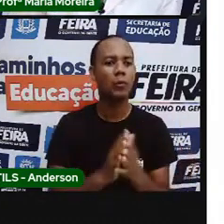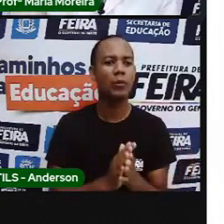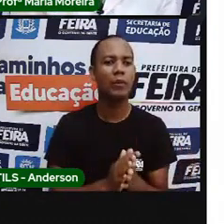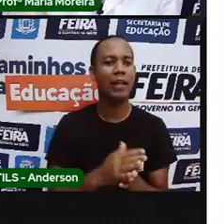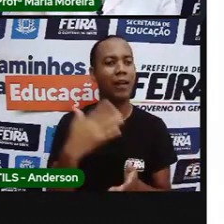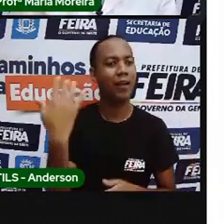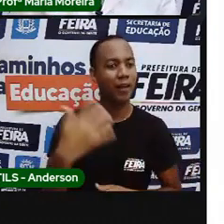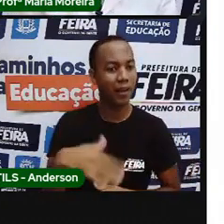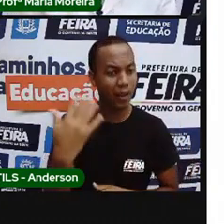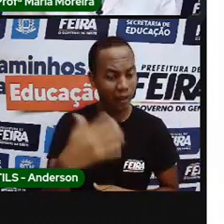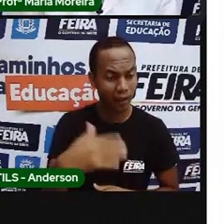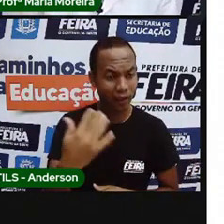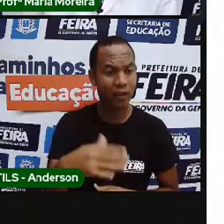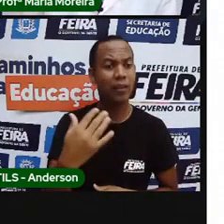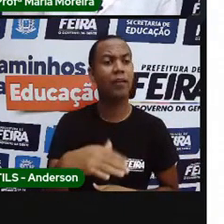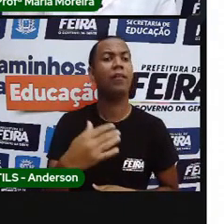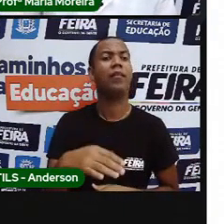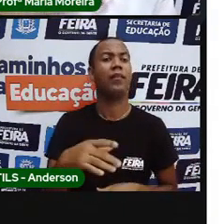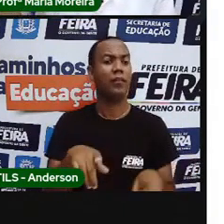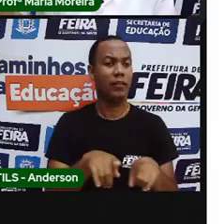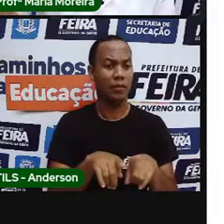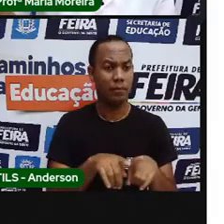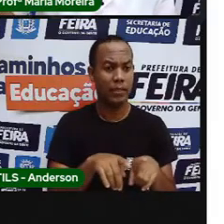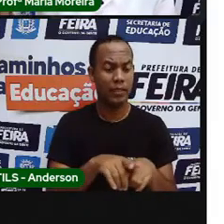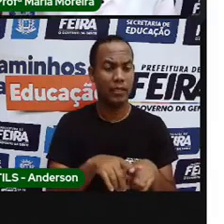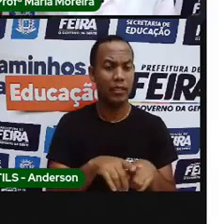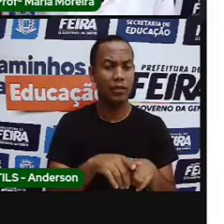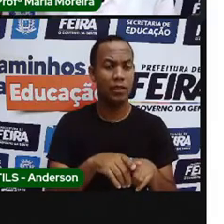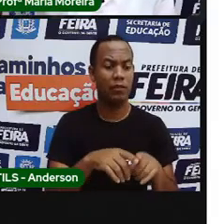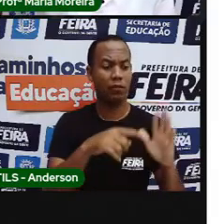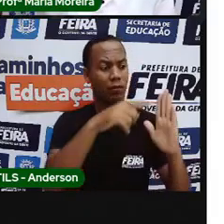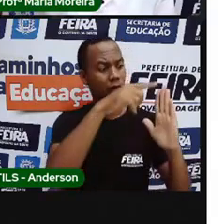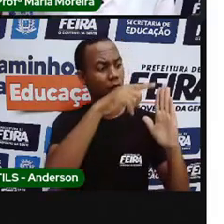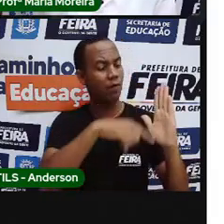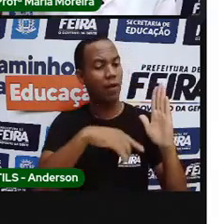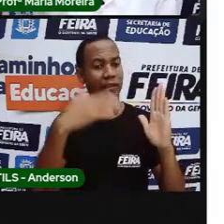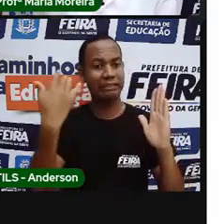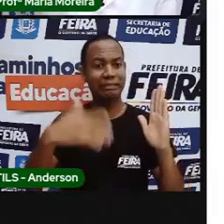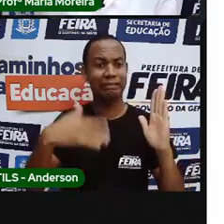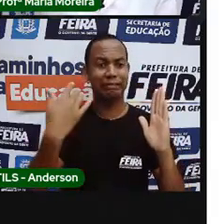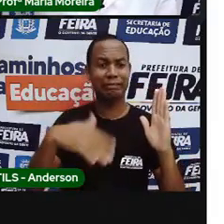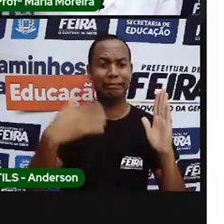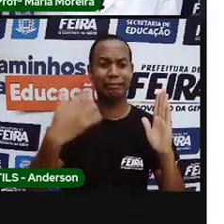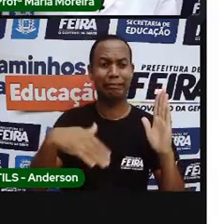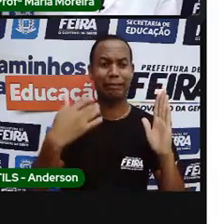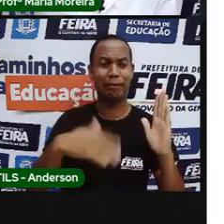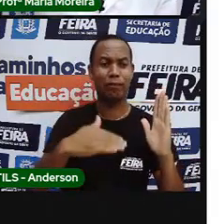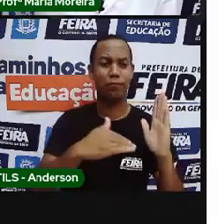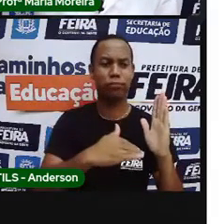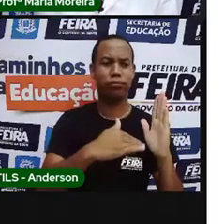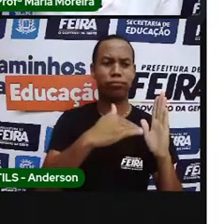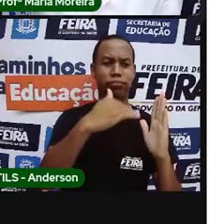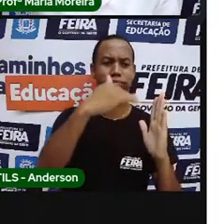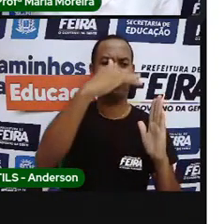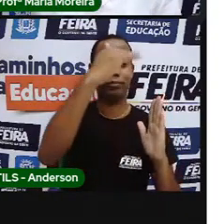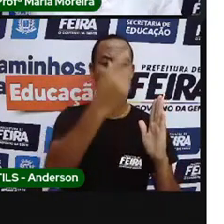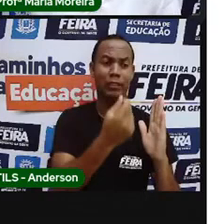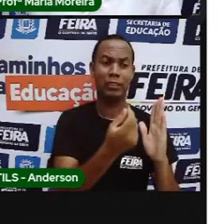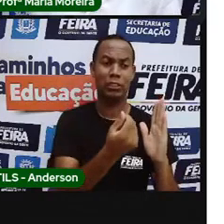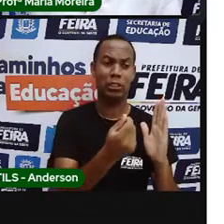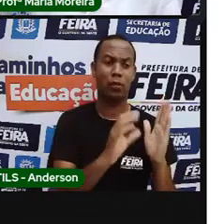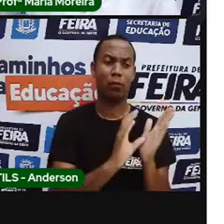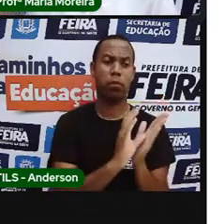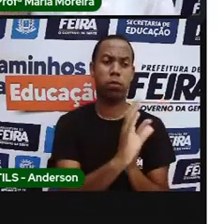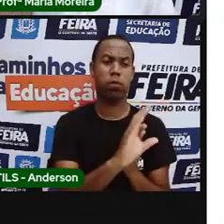de água que vai vir cara, né? Chega um limite e aí esse consumo é muito grande e a conta, ela vai vir o quê? Bem